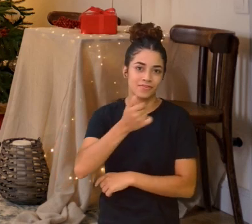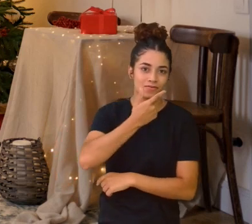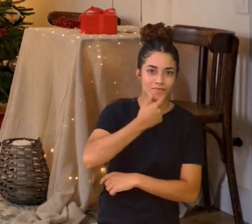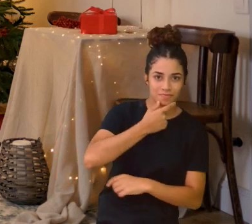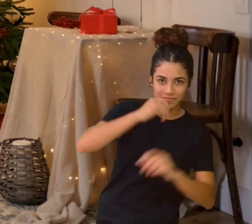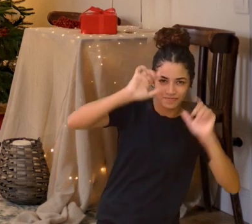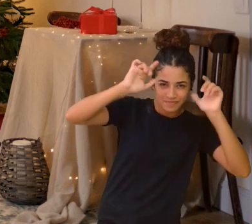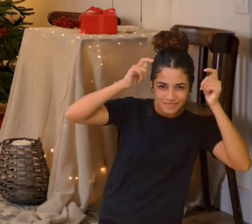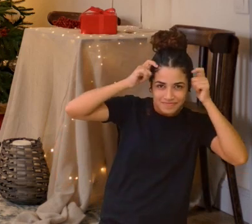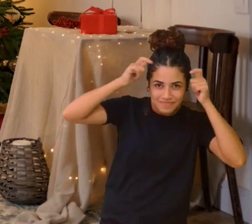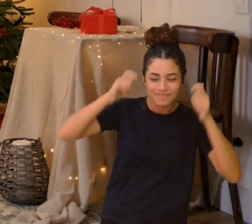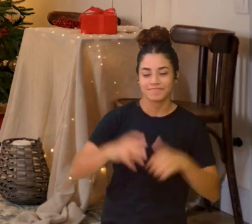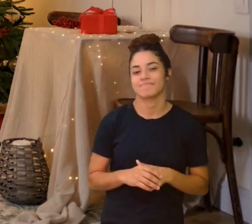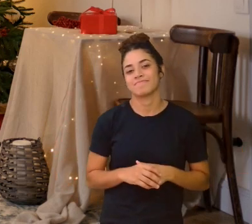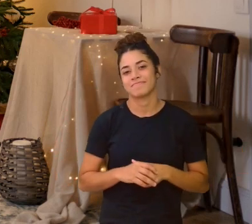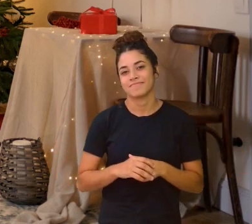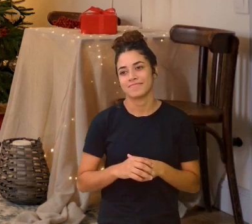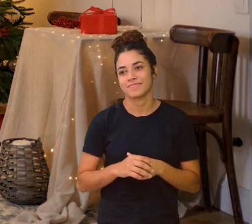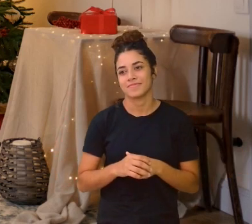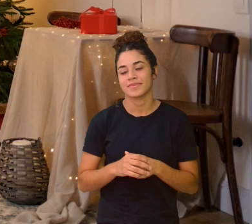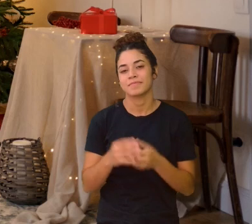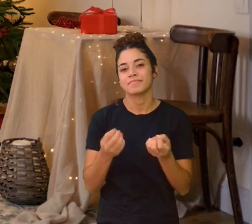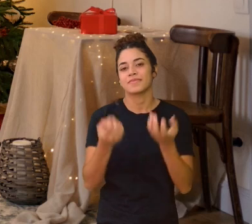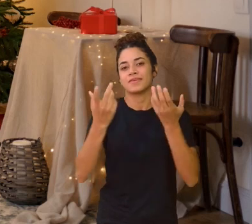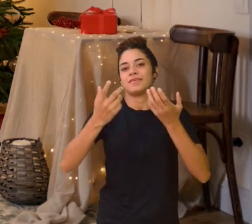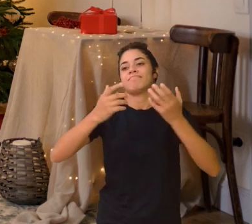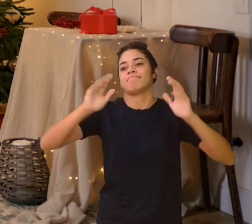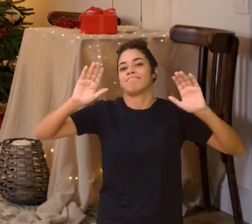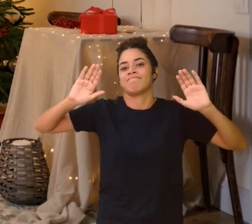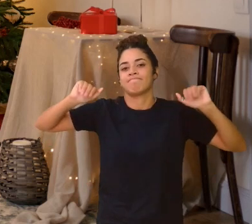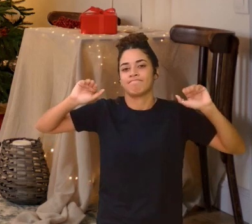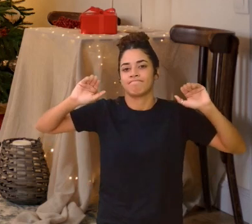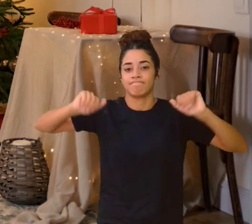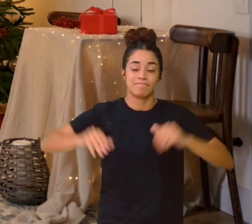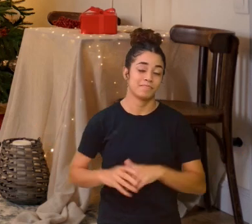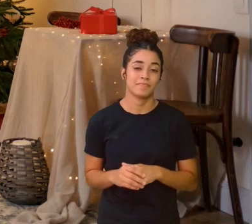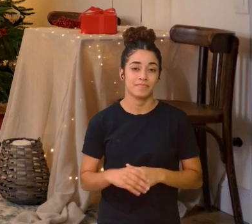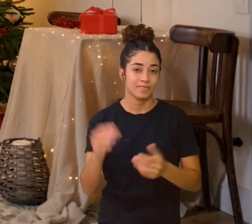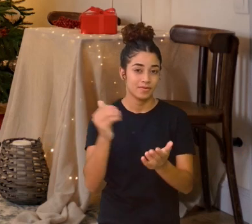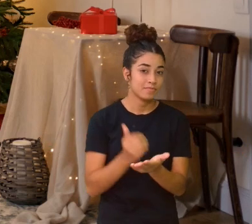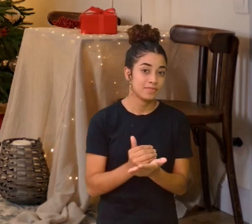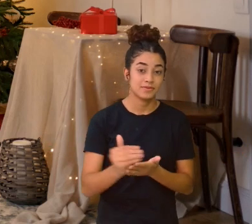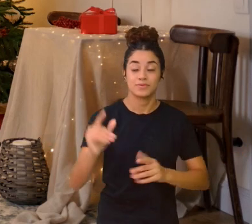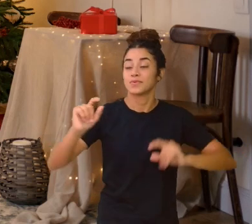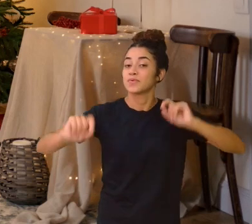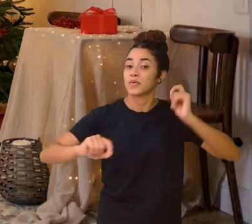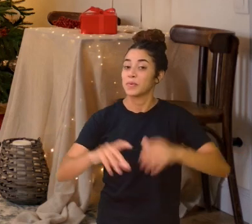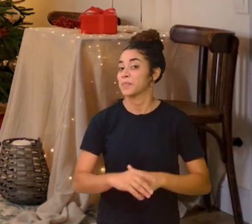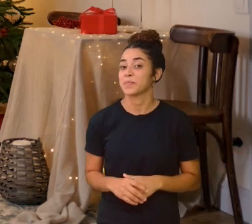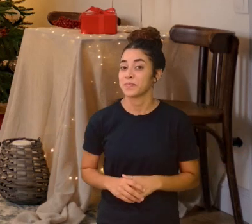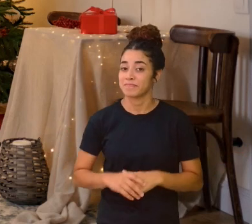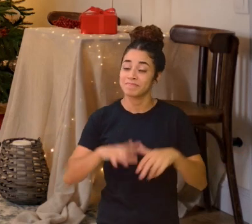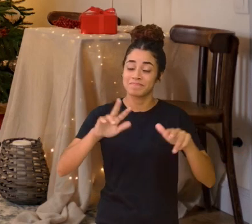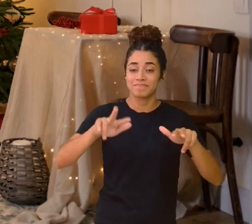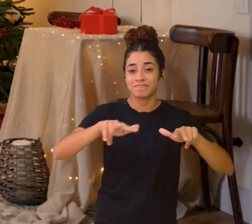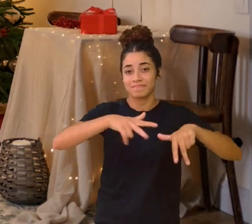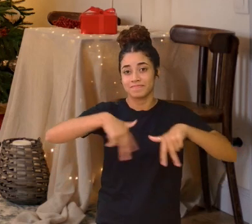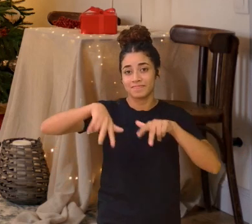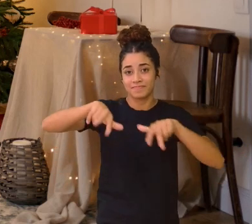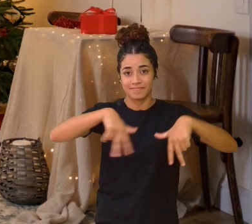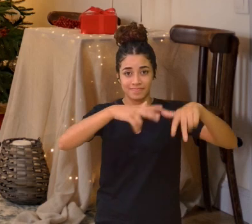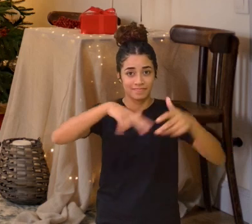príncipe Para poder se despedir Começaram a dançar